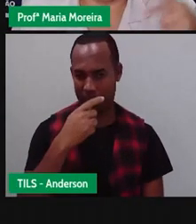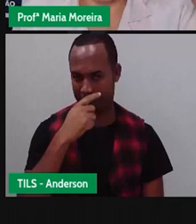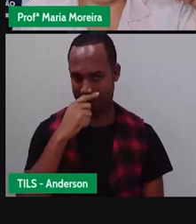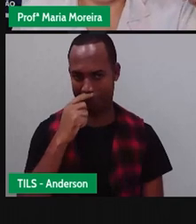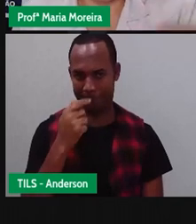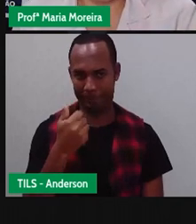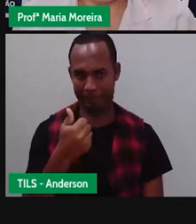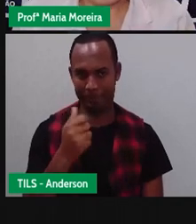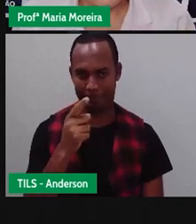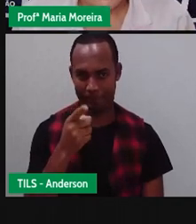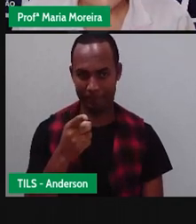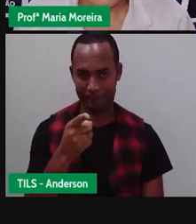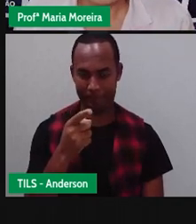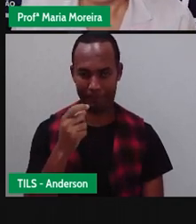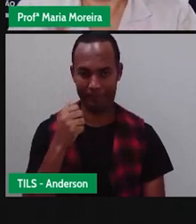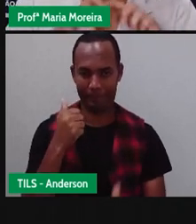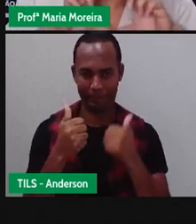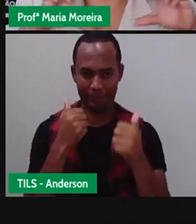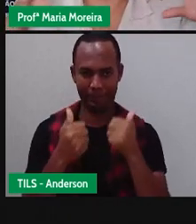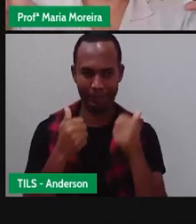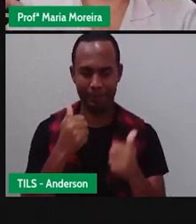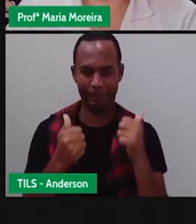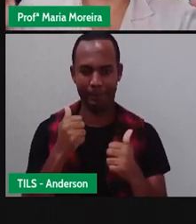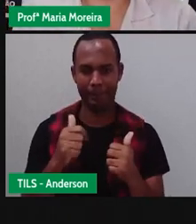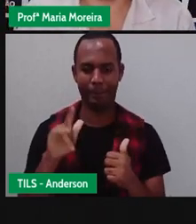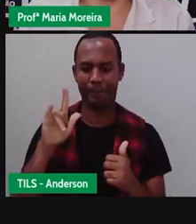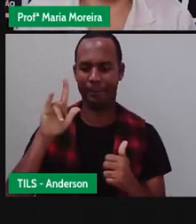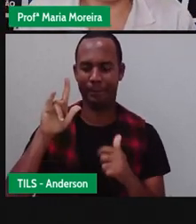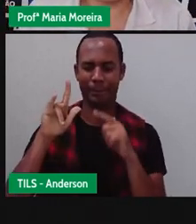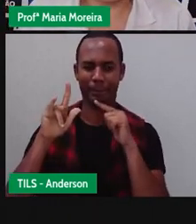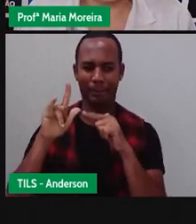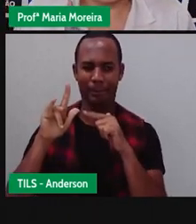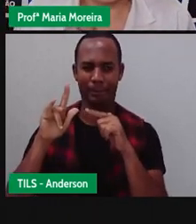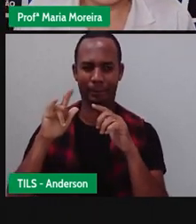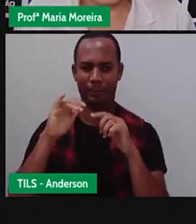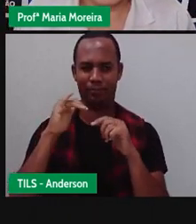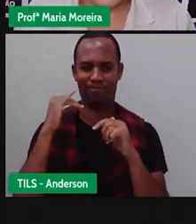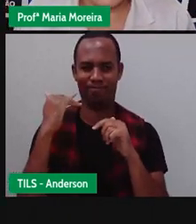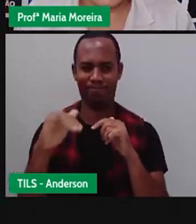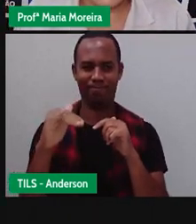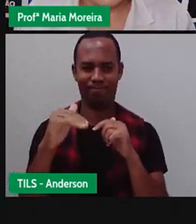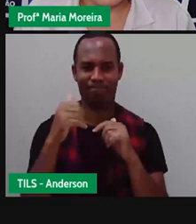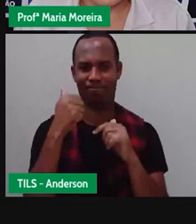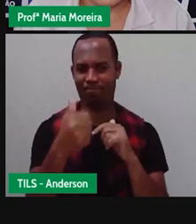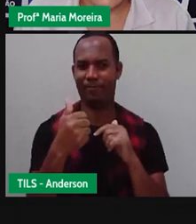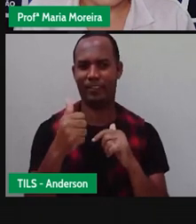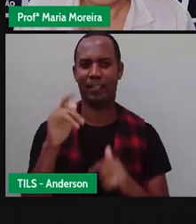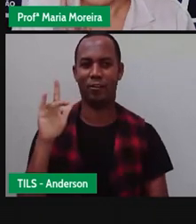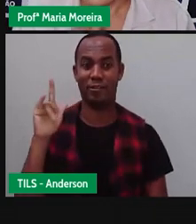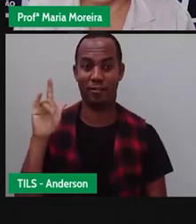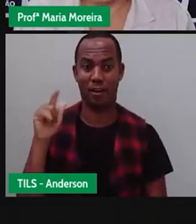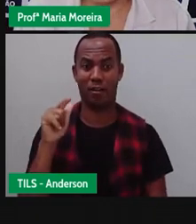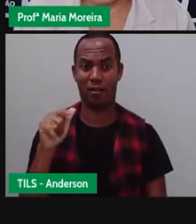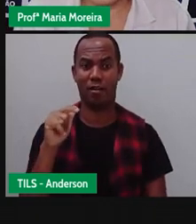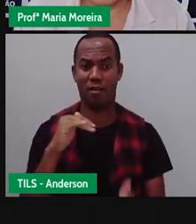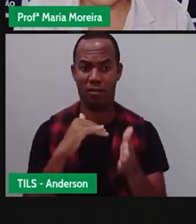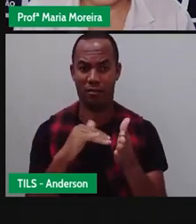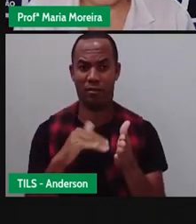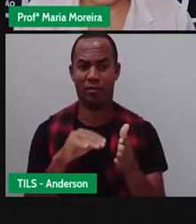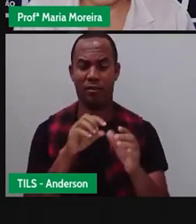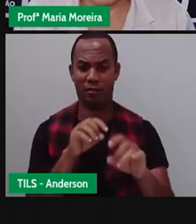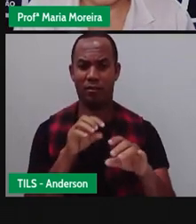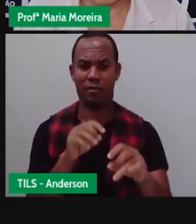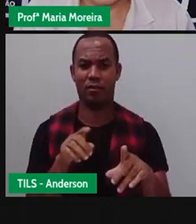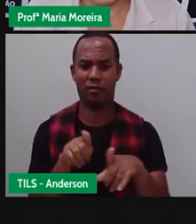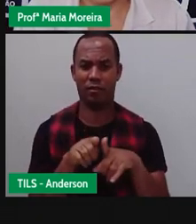joinha pra gente aqui no vídeo, não é isso? Colocar aquele comentário maravilhoso e se inscrever no canal da Seduc, certo? Ativa o sininho pra